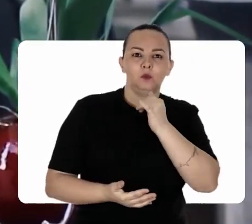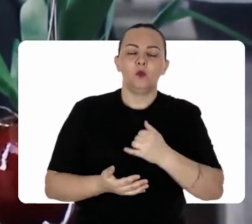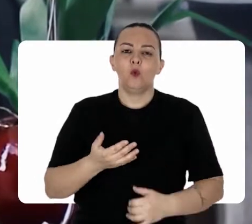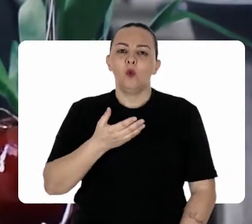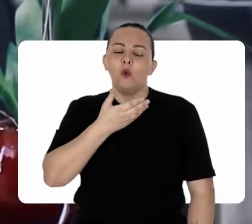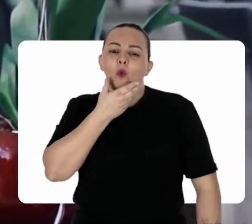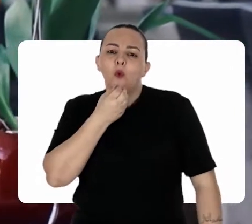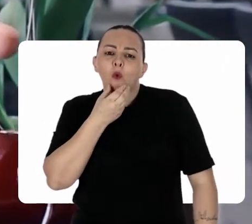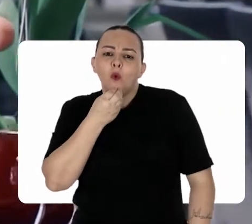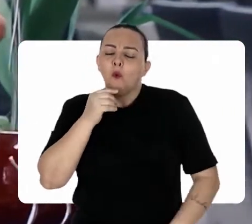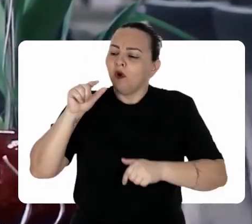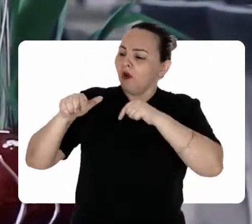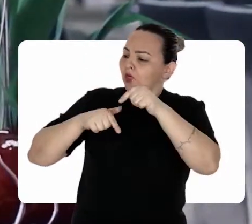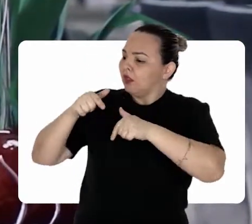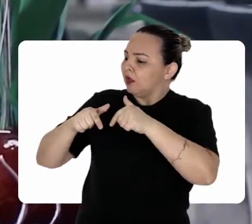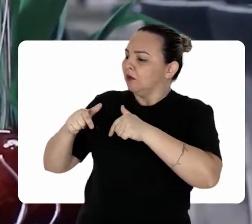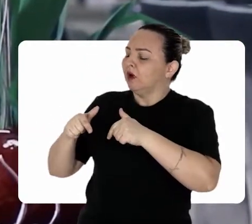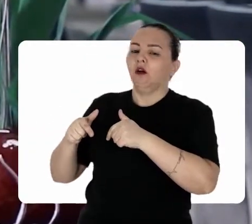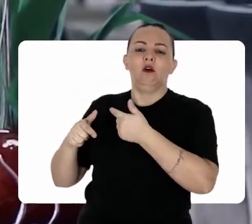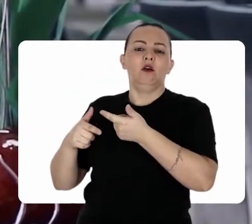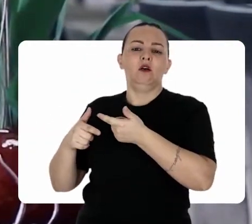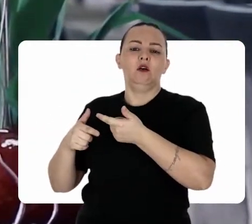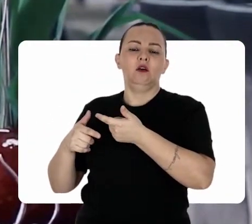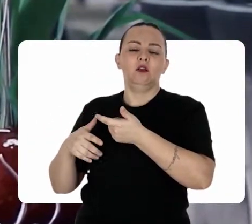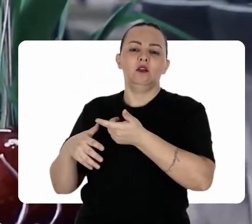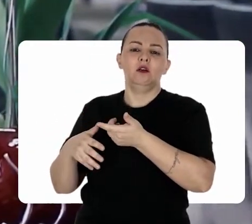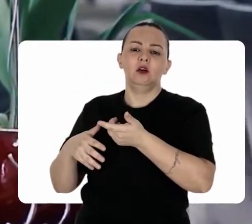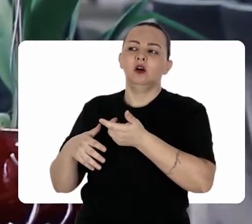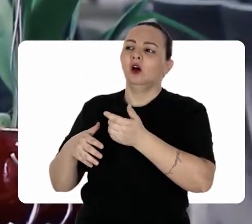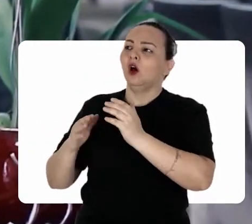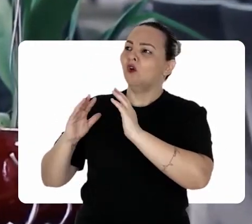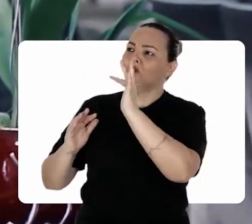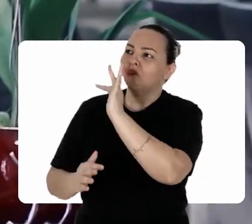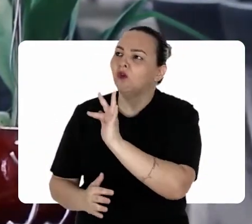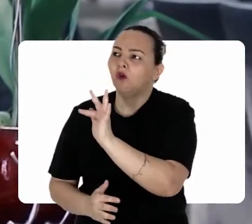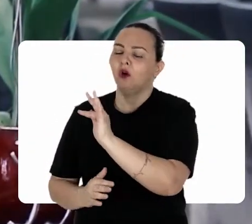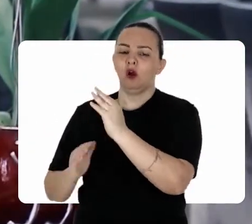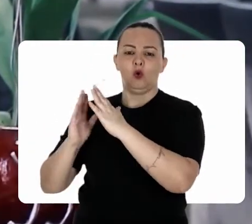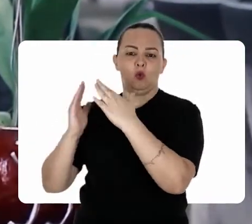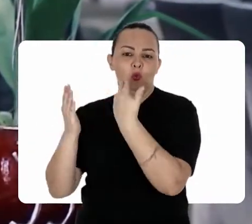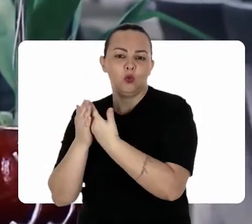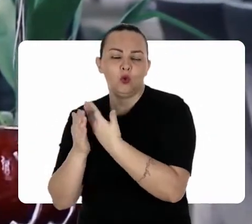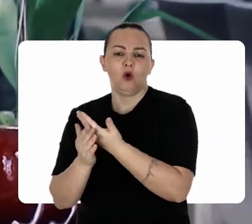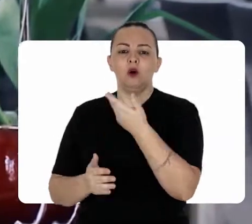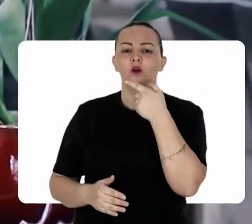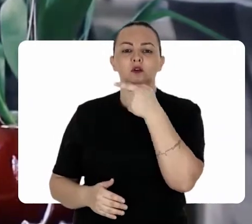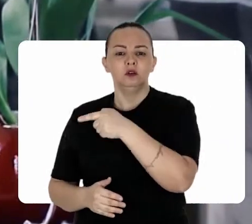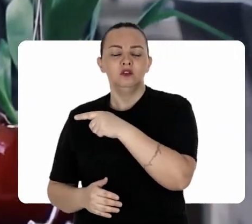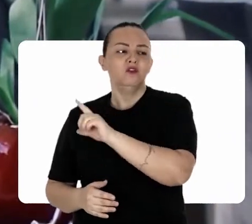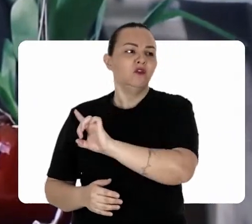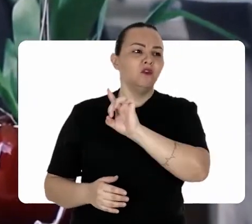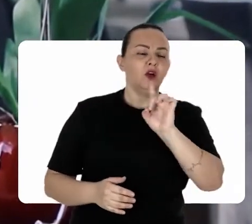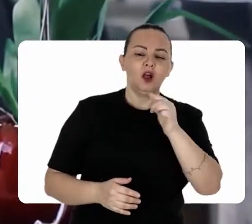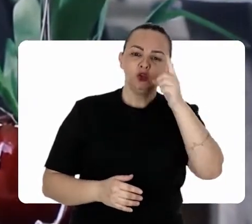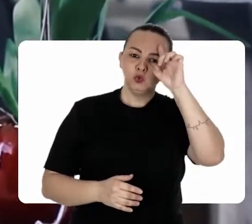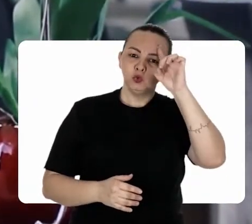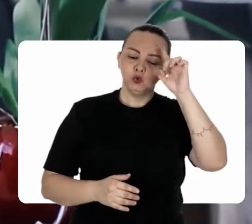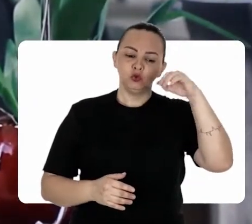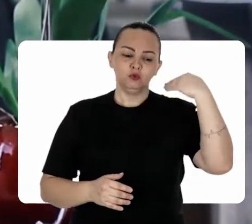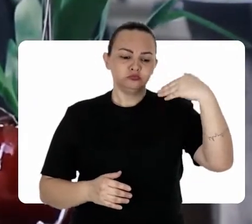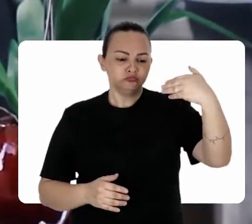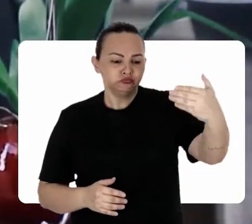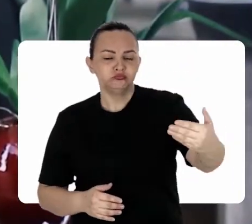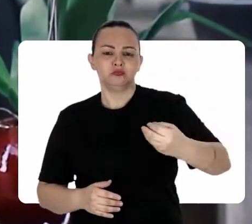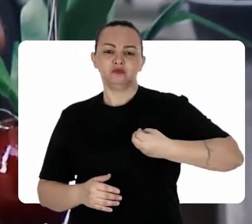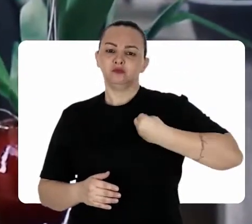exemplo, o cara que sai do trabalho, ou que vai pra faculdade, ou pra escola e volta. Tem uma